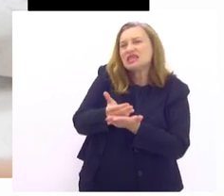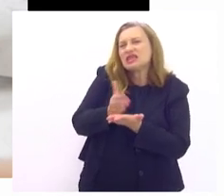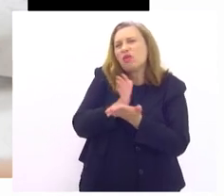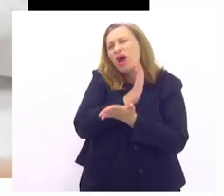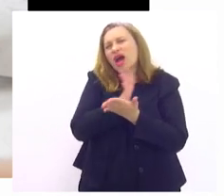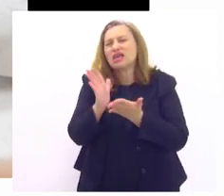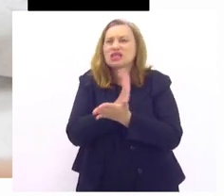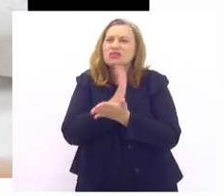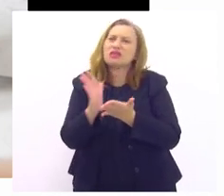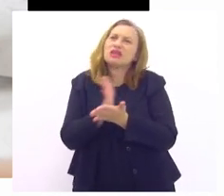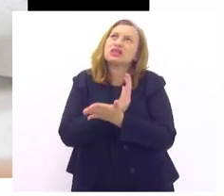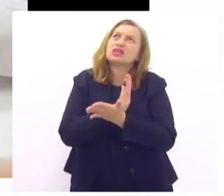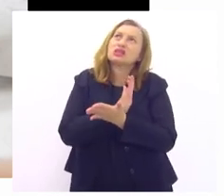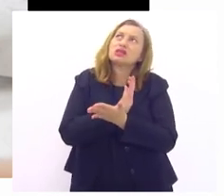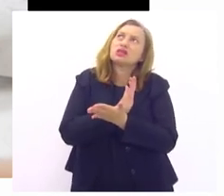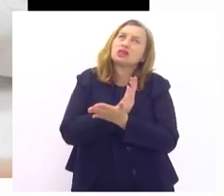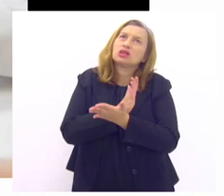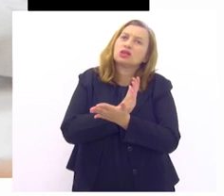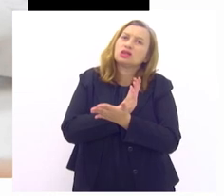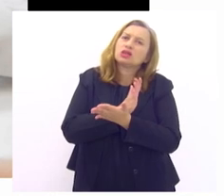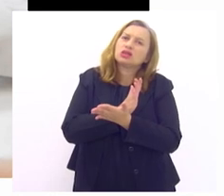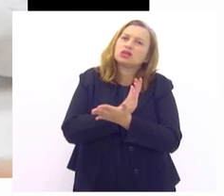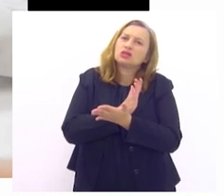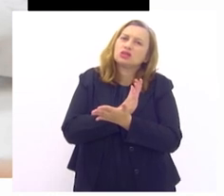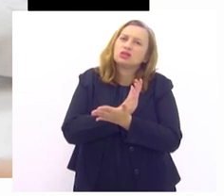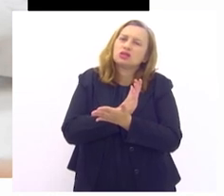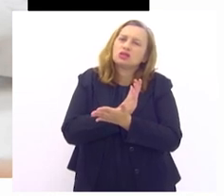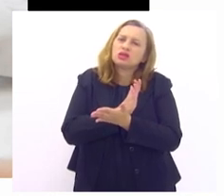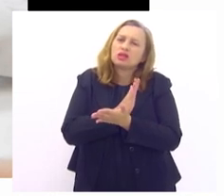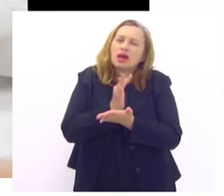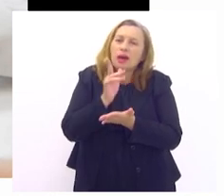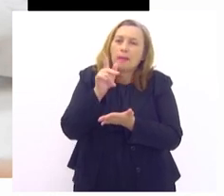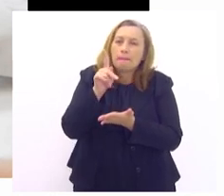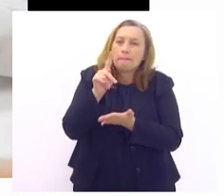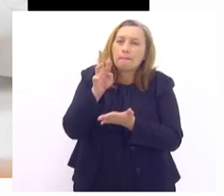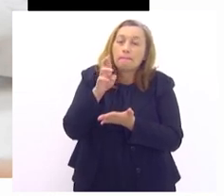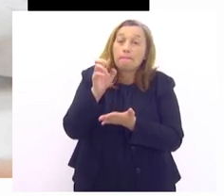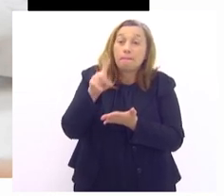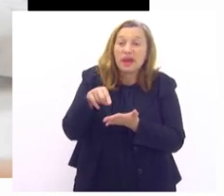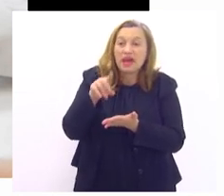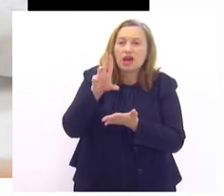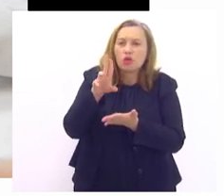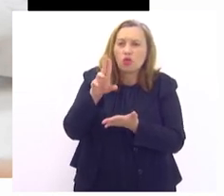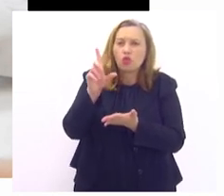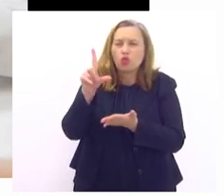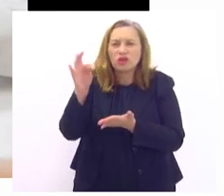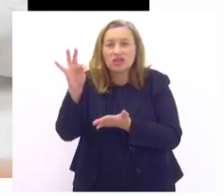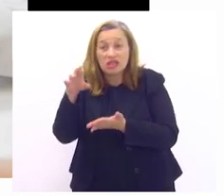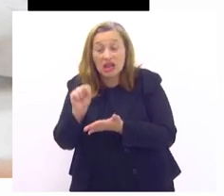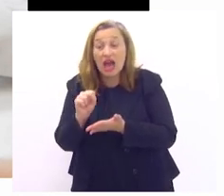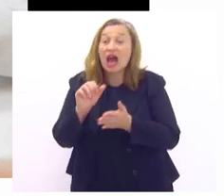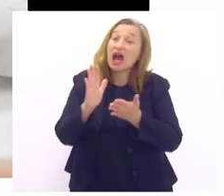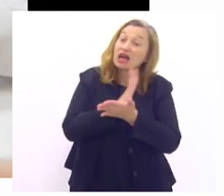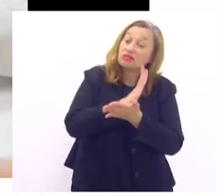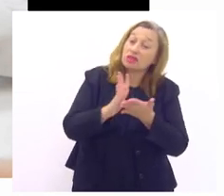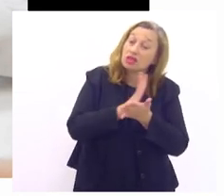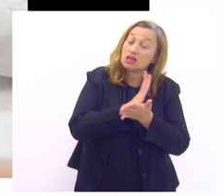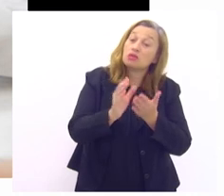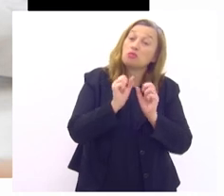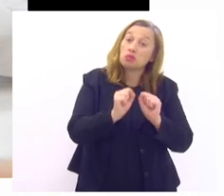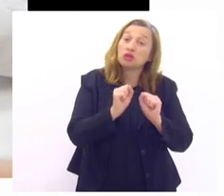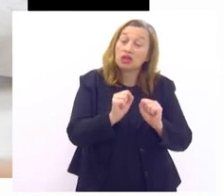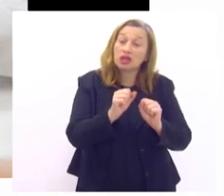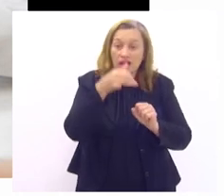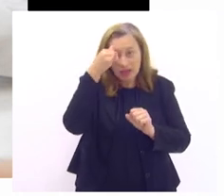vezes essas lesões começam lá embaixo com essas lesões pré-ulcerativas que de repente com tratamento podológico poderiam ser